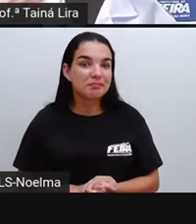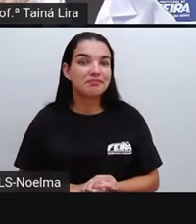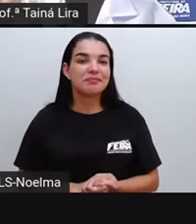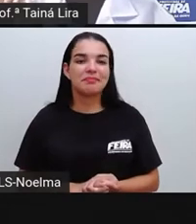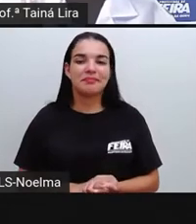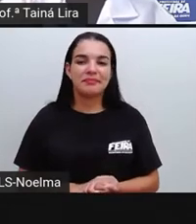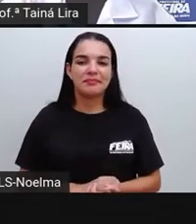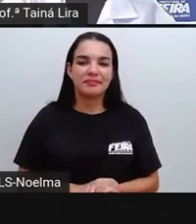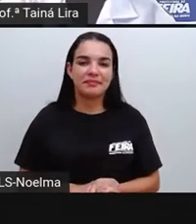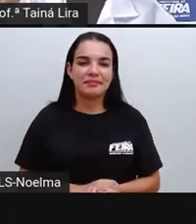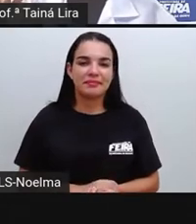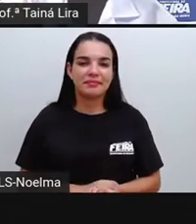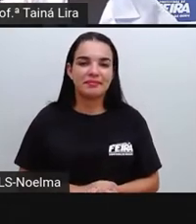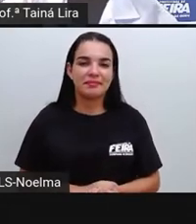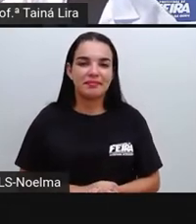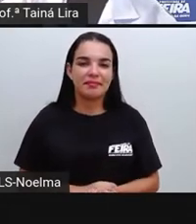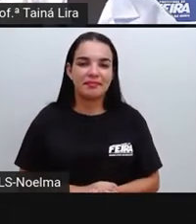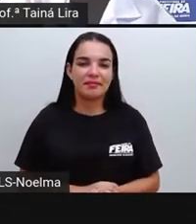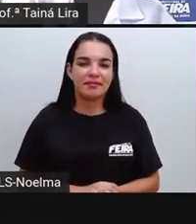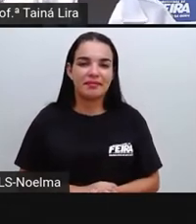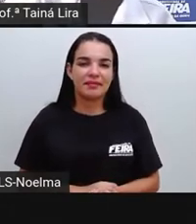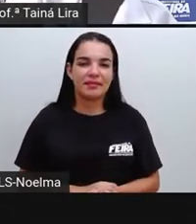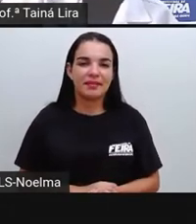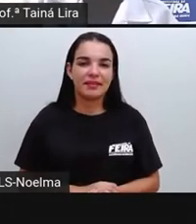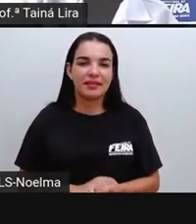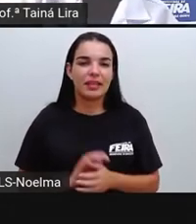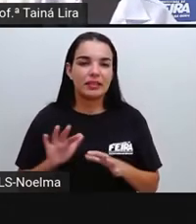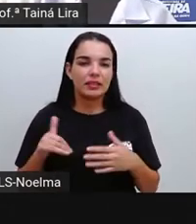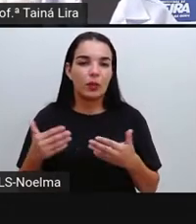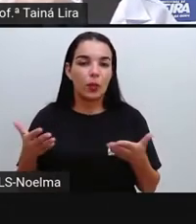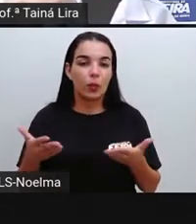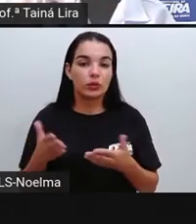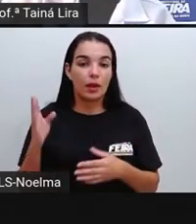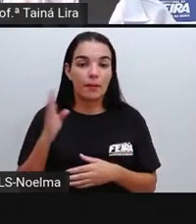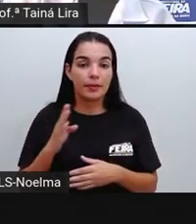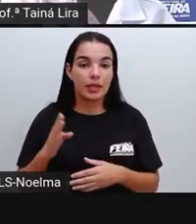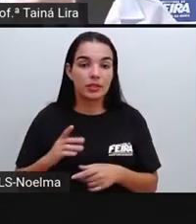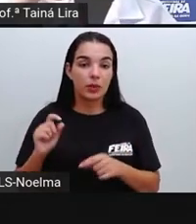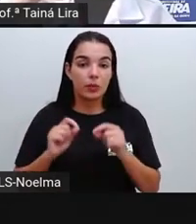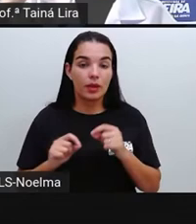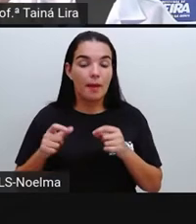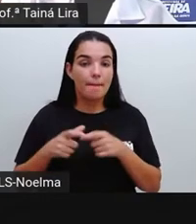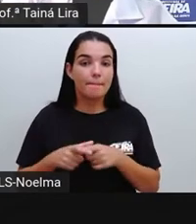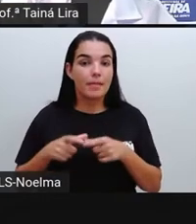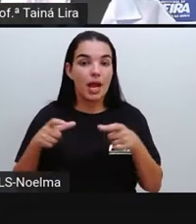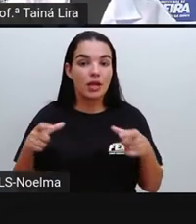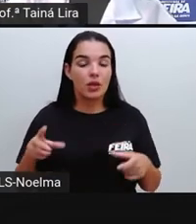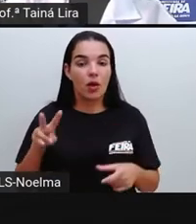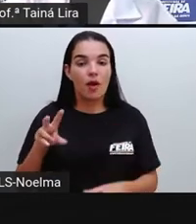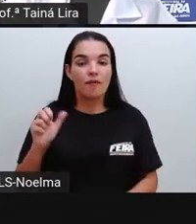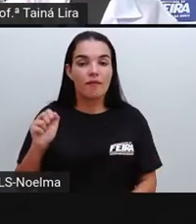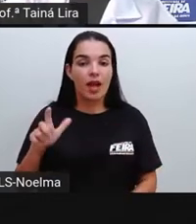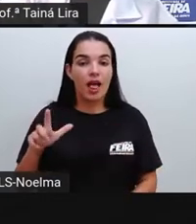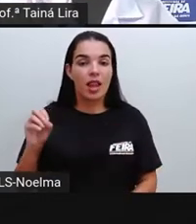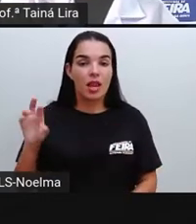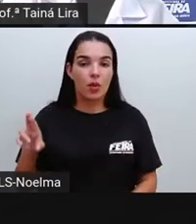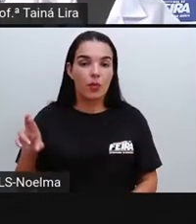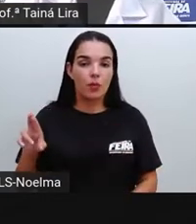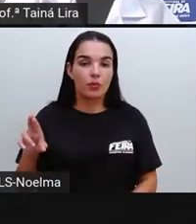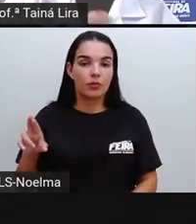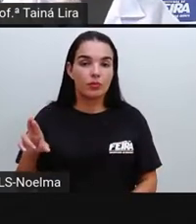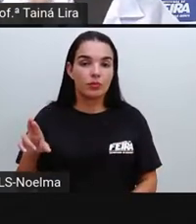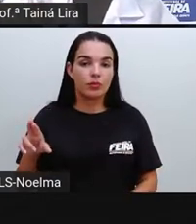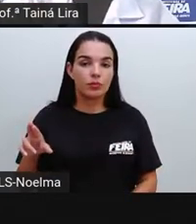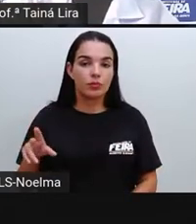tá? A nota de 200 reais hoje no Brasil é a nota de maior valor, tá? Que